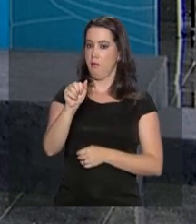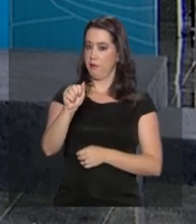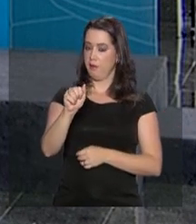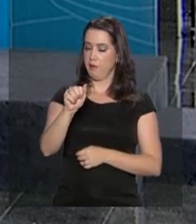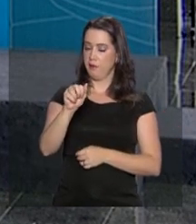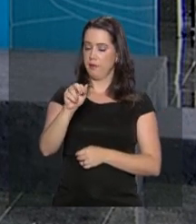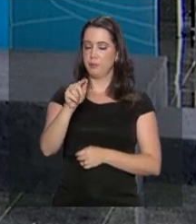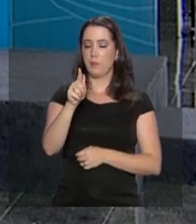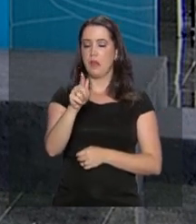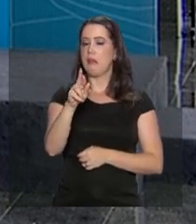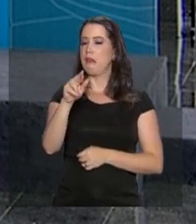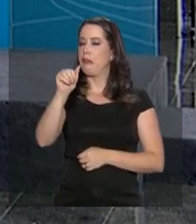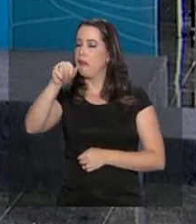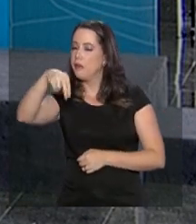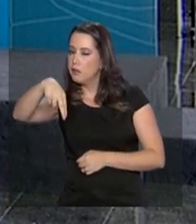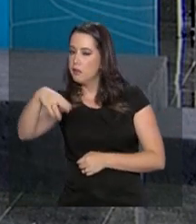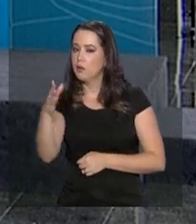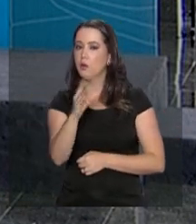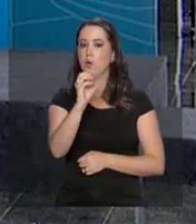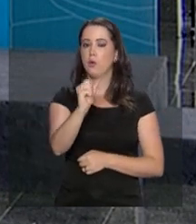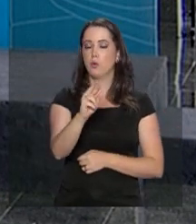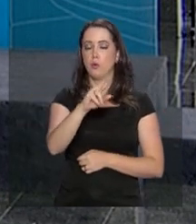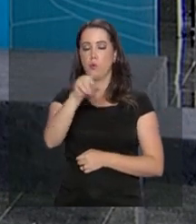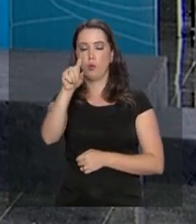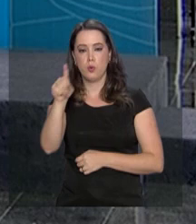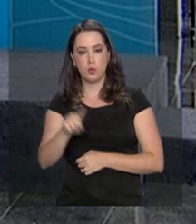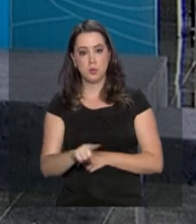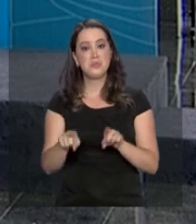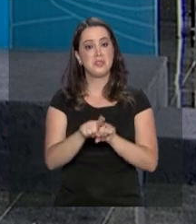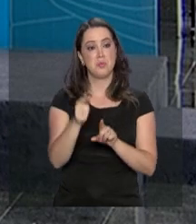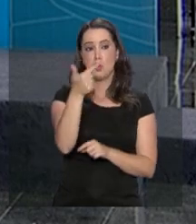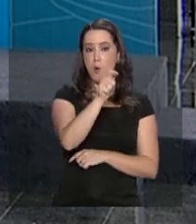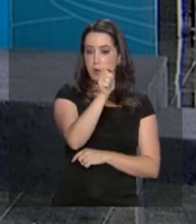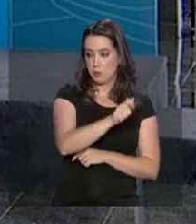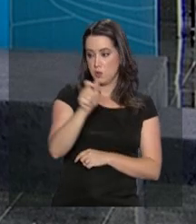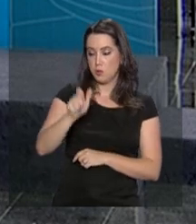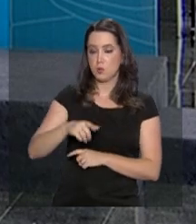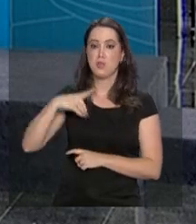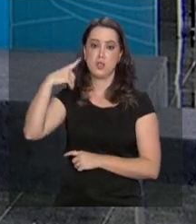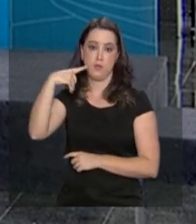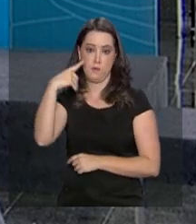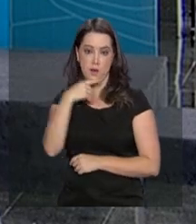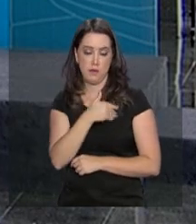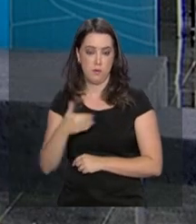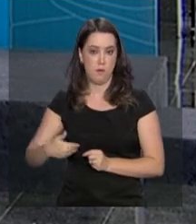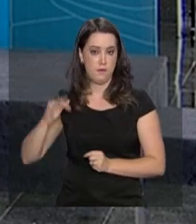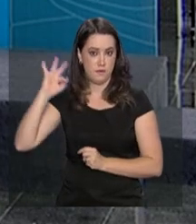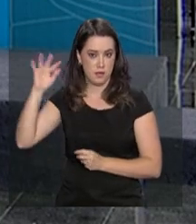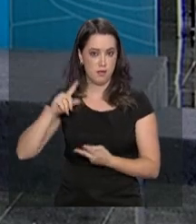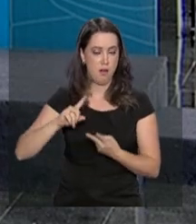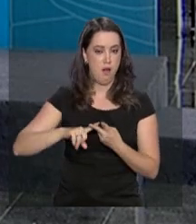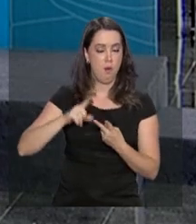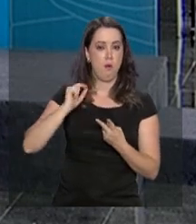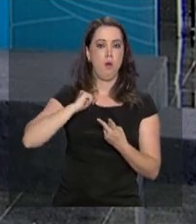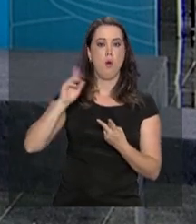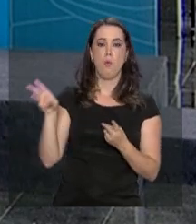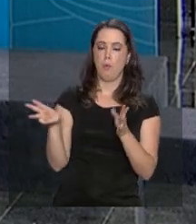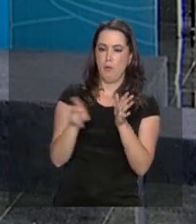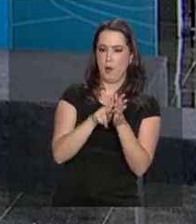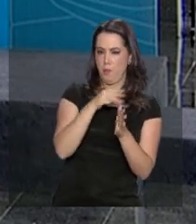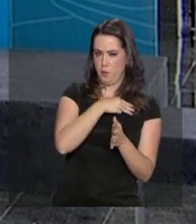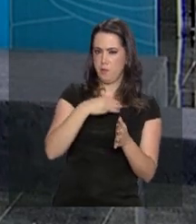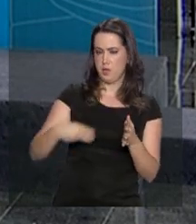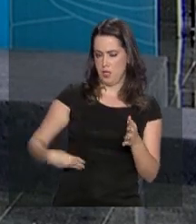Além dele, outras pessoas também foram condecoradas, por exemplo, a Procuradora-Geral da República, Raquel Dodi, o próprio ministro da Justiça, Torquato